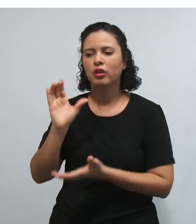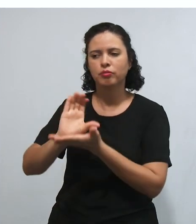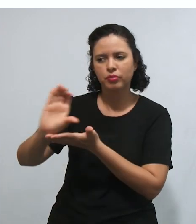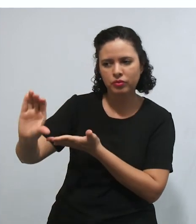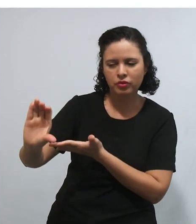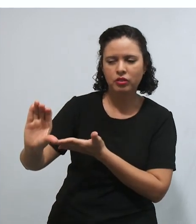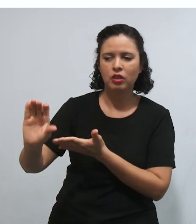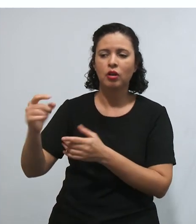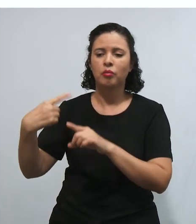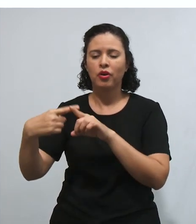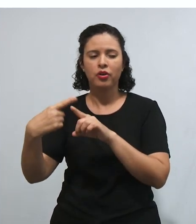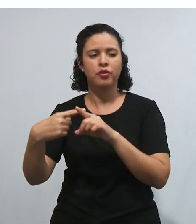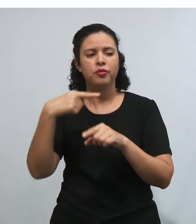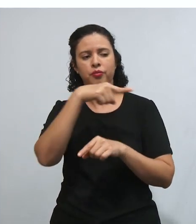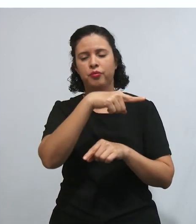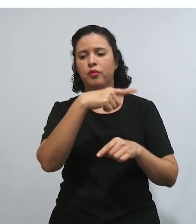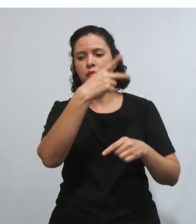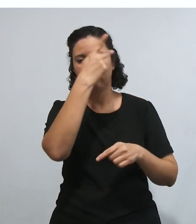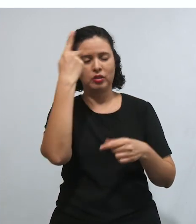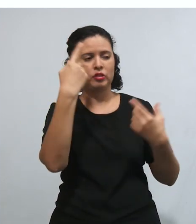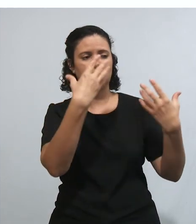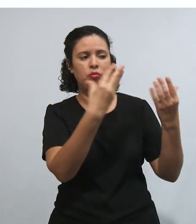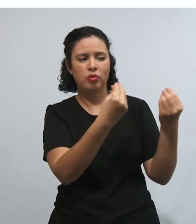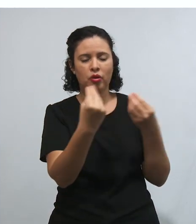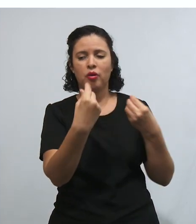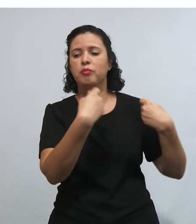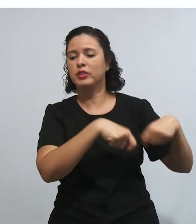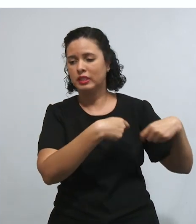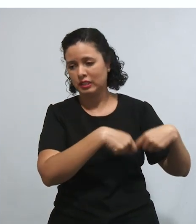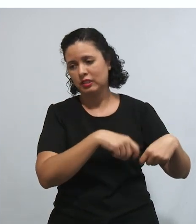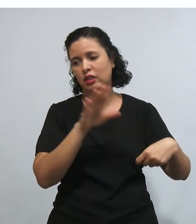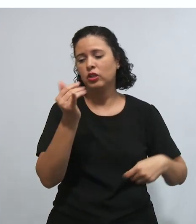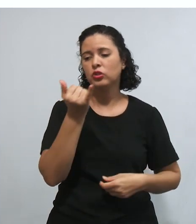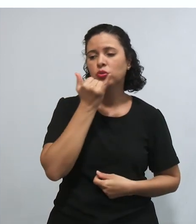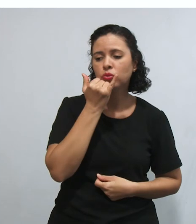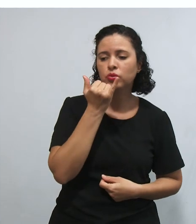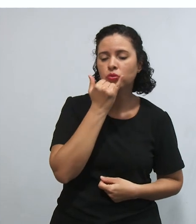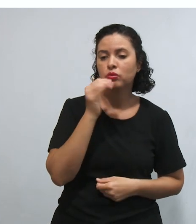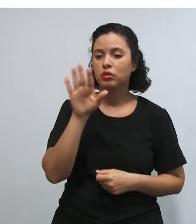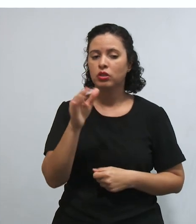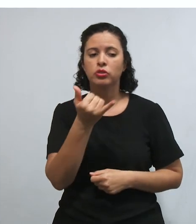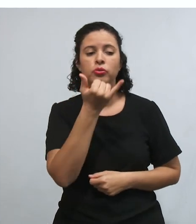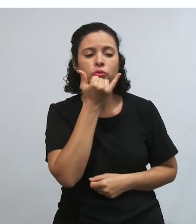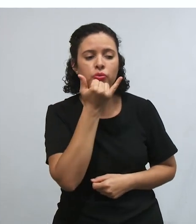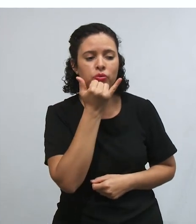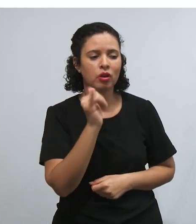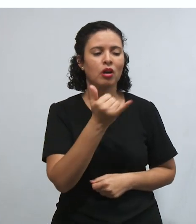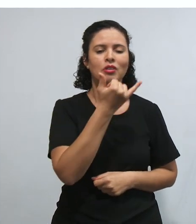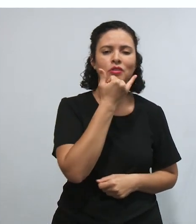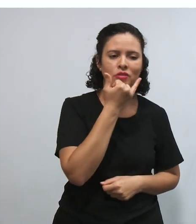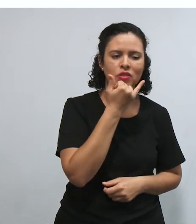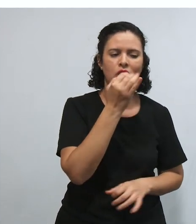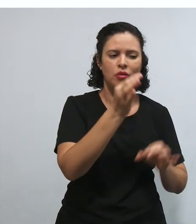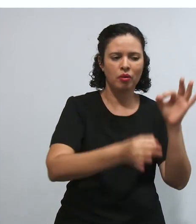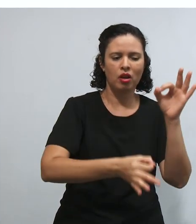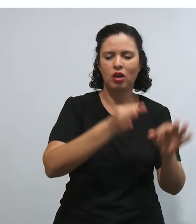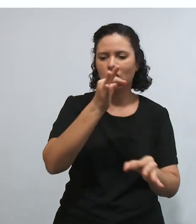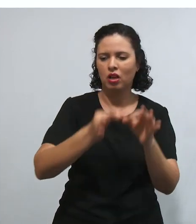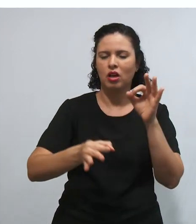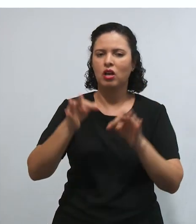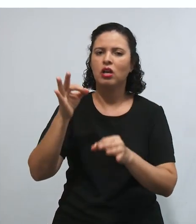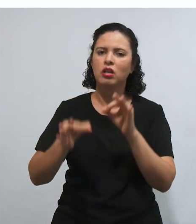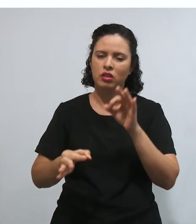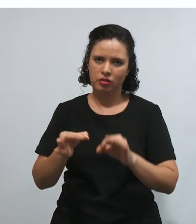eu vou deixar várias pessoas desamparadas. E aí, diante de tantos julgados, de tantas situações do poder